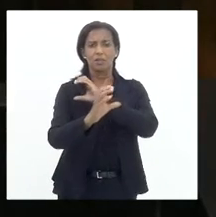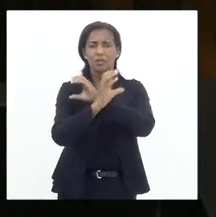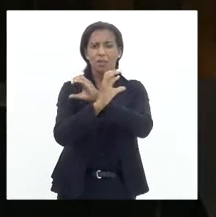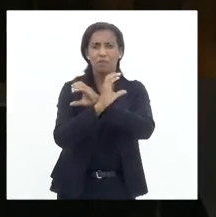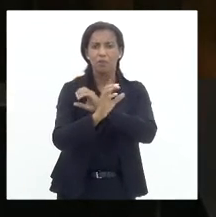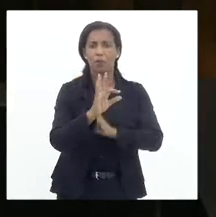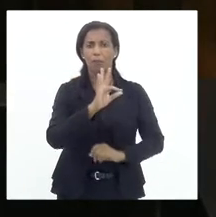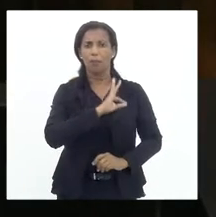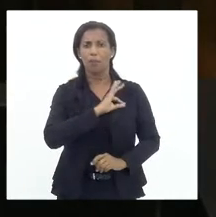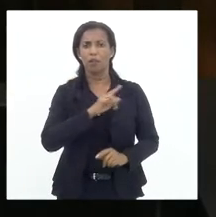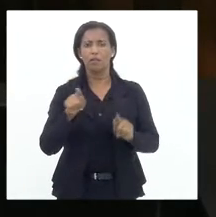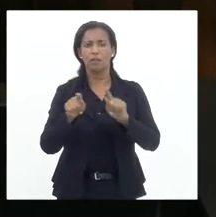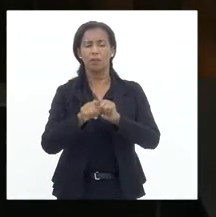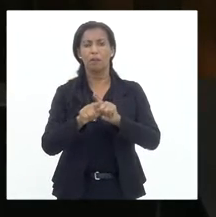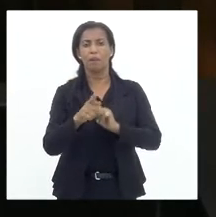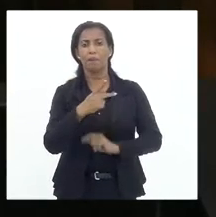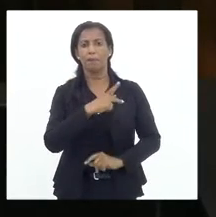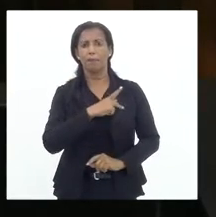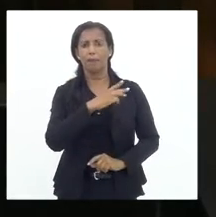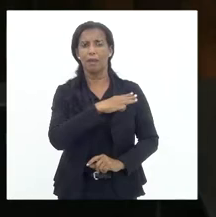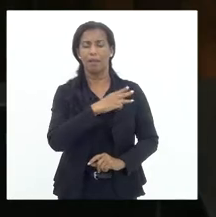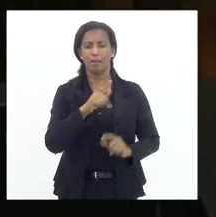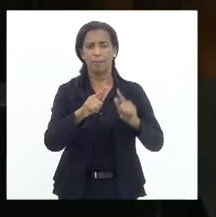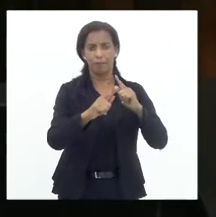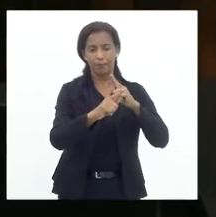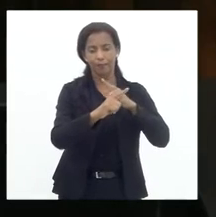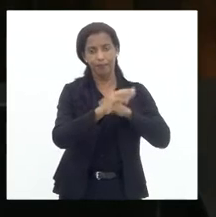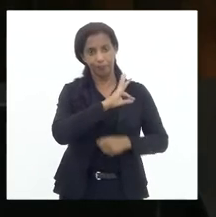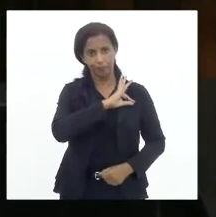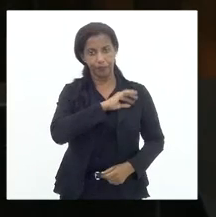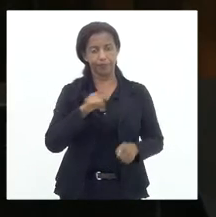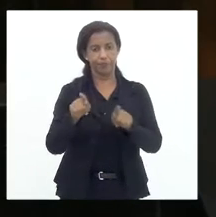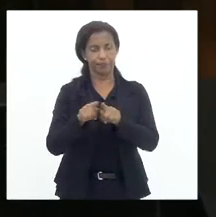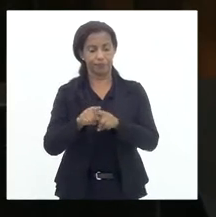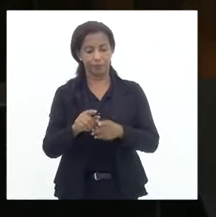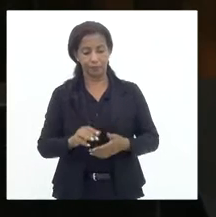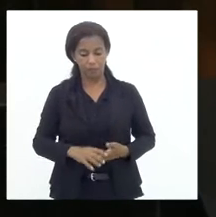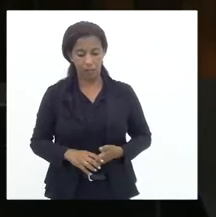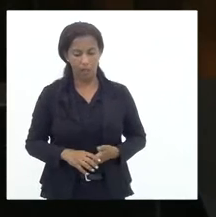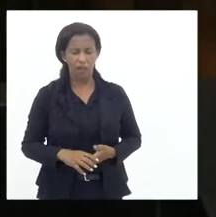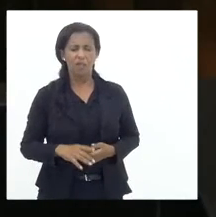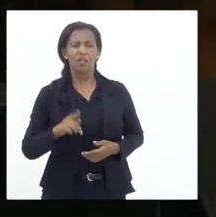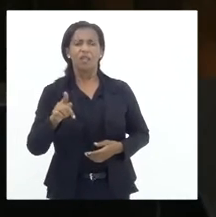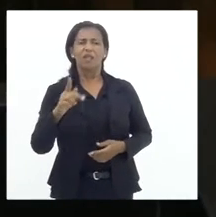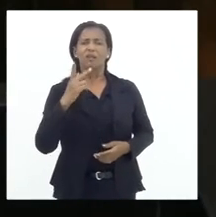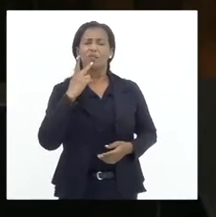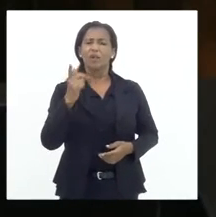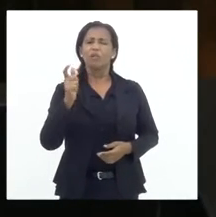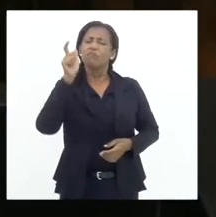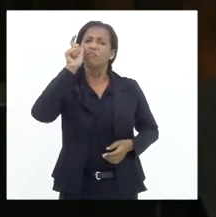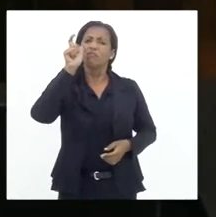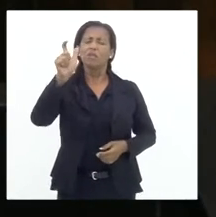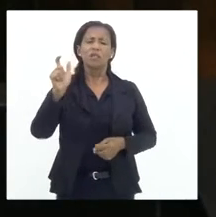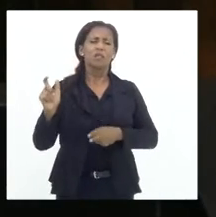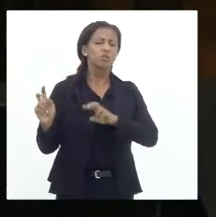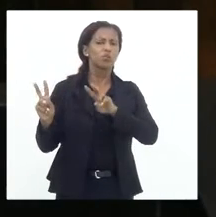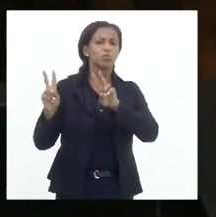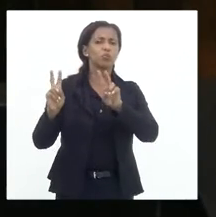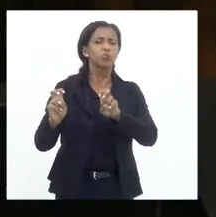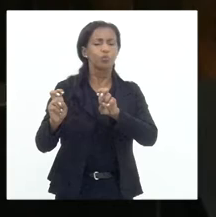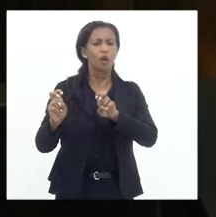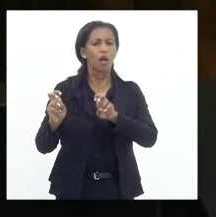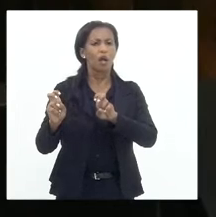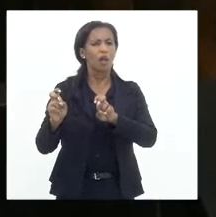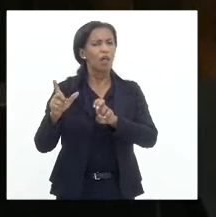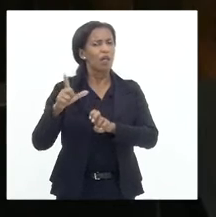militar. E ele falou uma coisa interessante, que eles têm também um